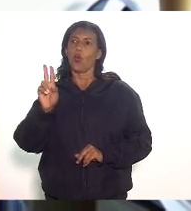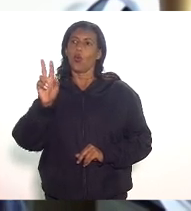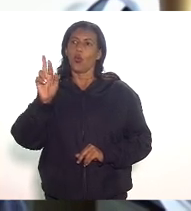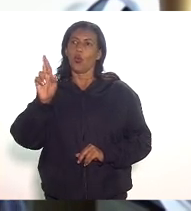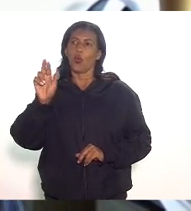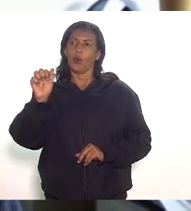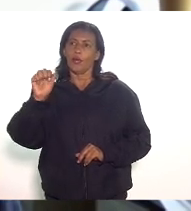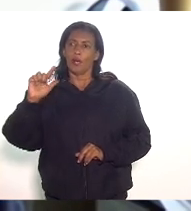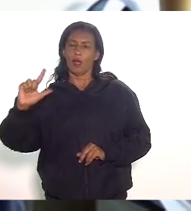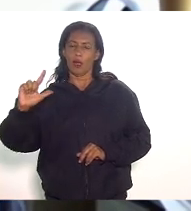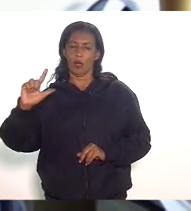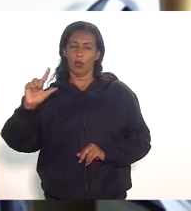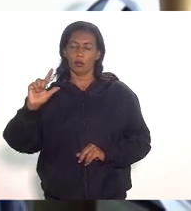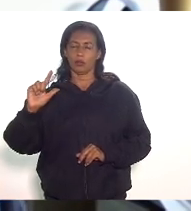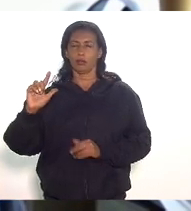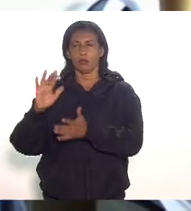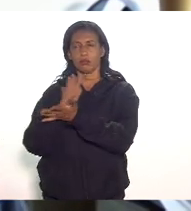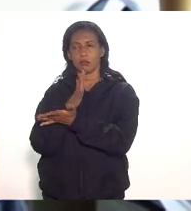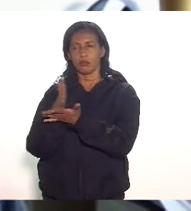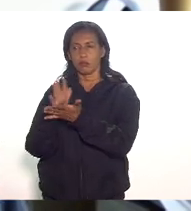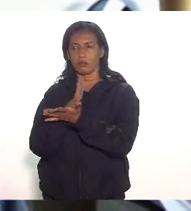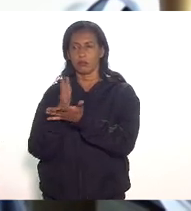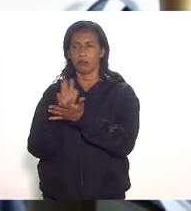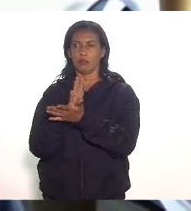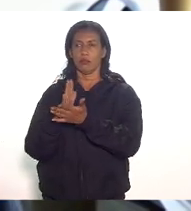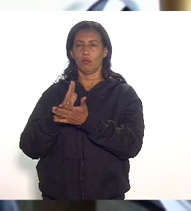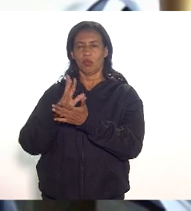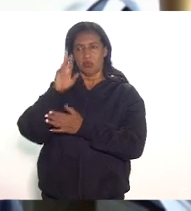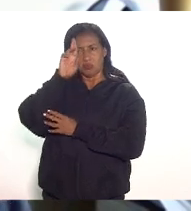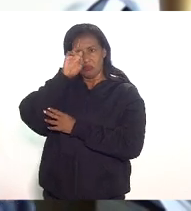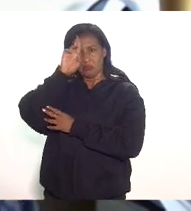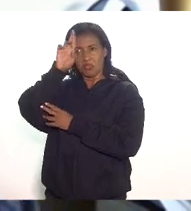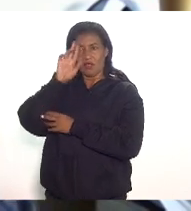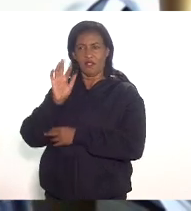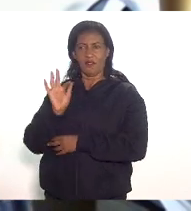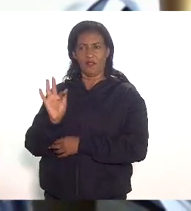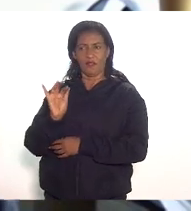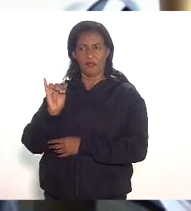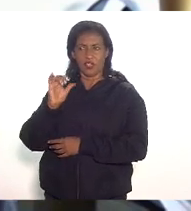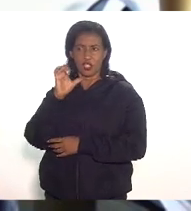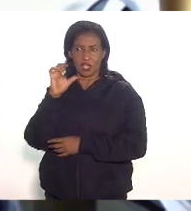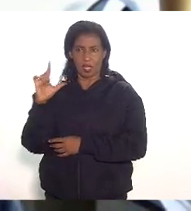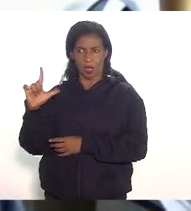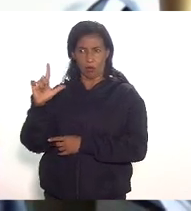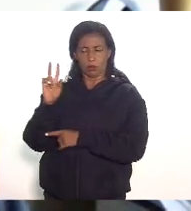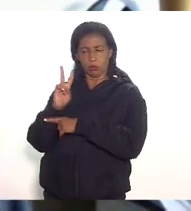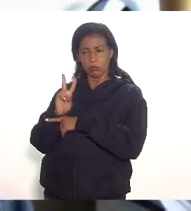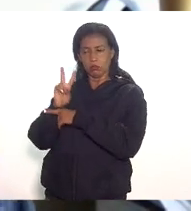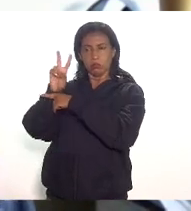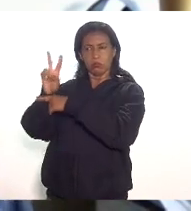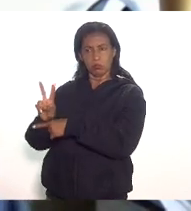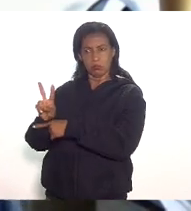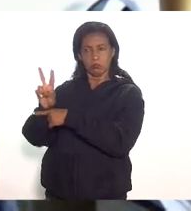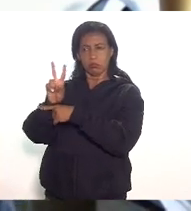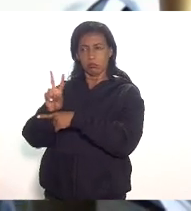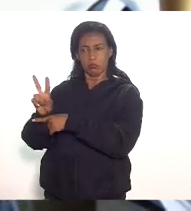e com alguns auditores fiscais a última reunião foi inclusive na sexta-feira